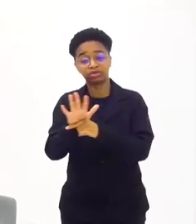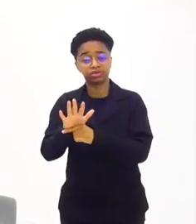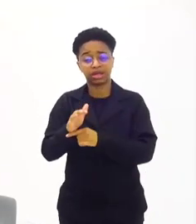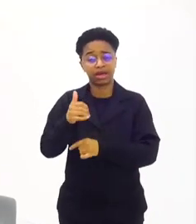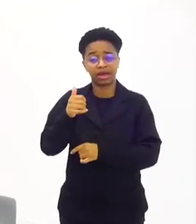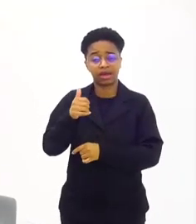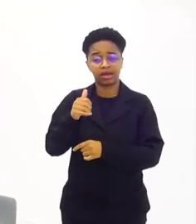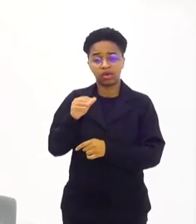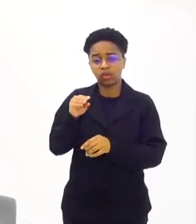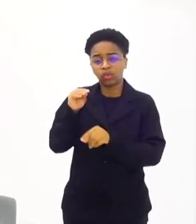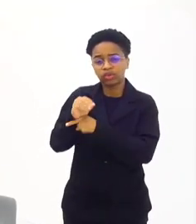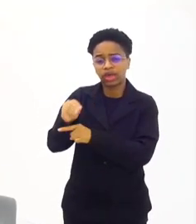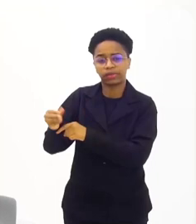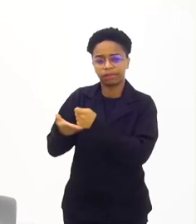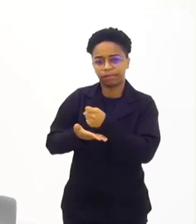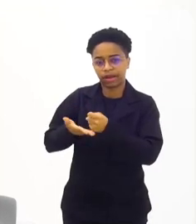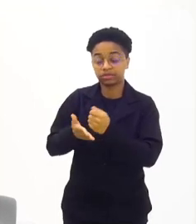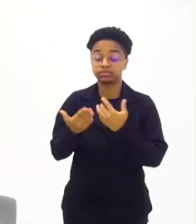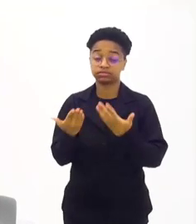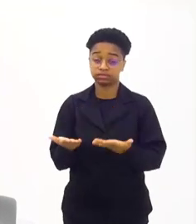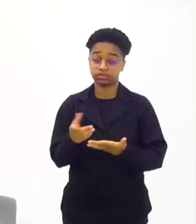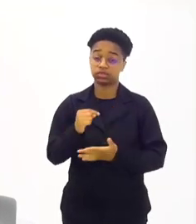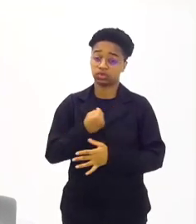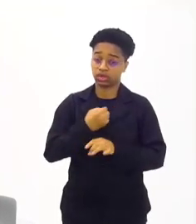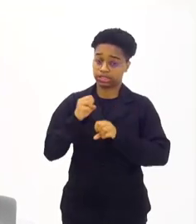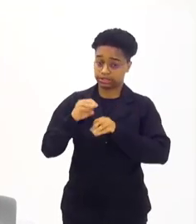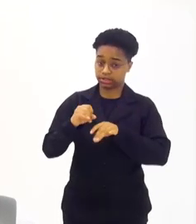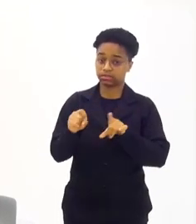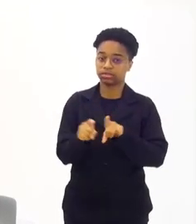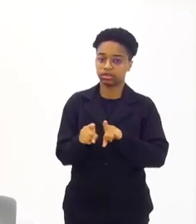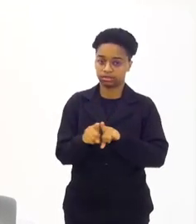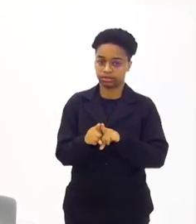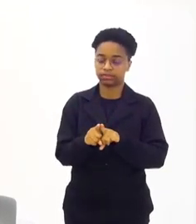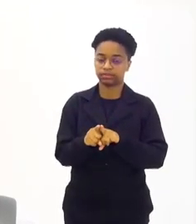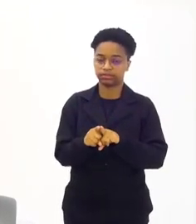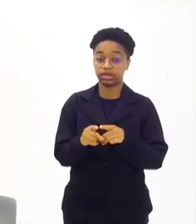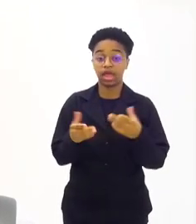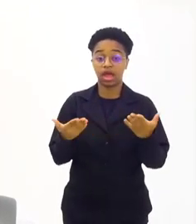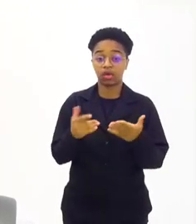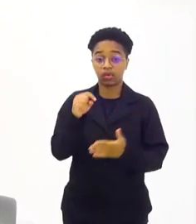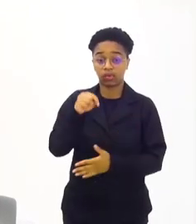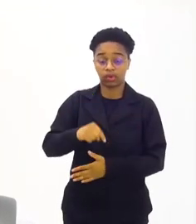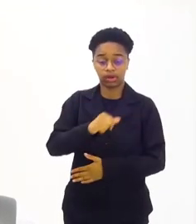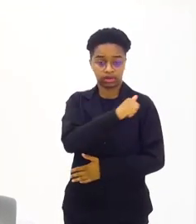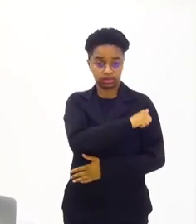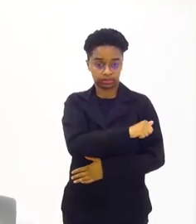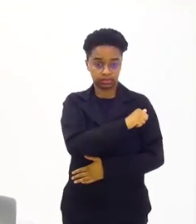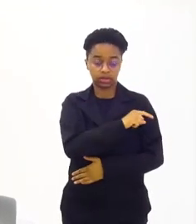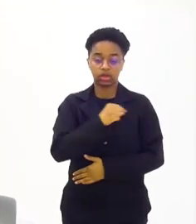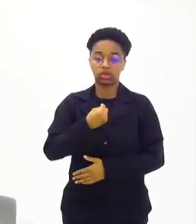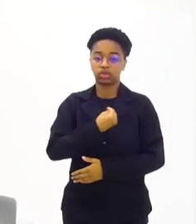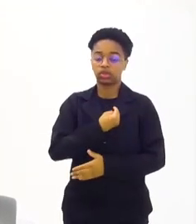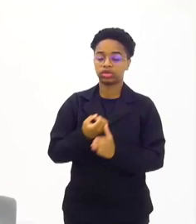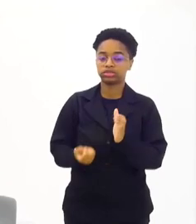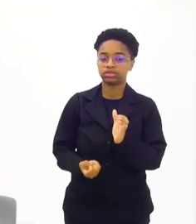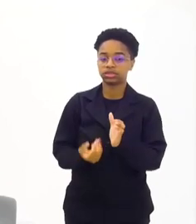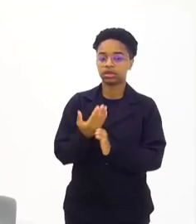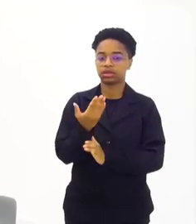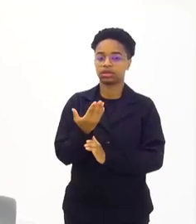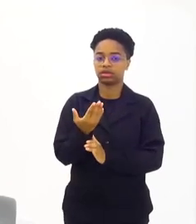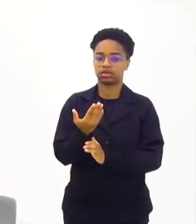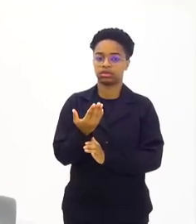primeiro socorro, no mínimo. Então, nós ensinamos isso também. E agora, aqui no Rio de Janeiro, nós estamos